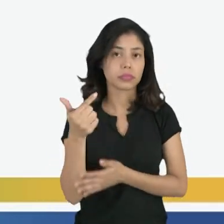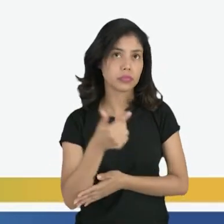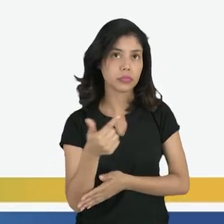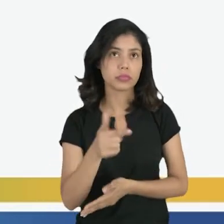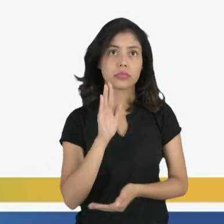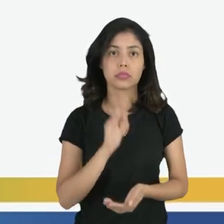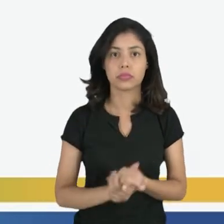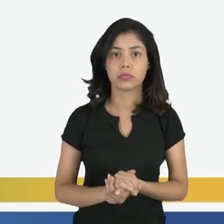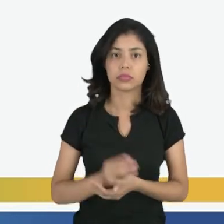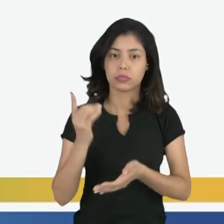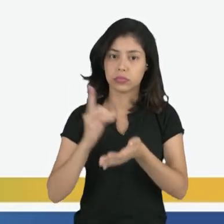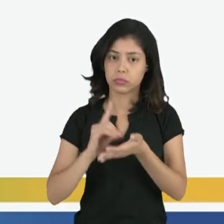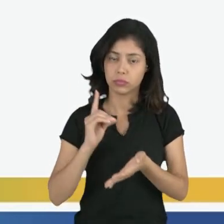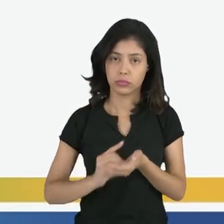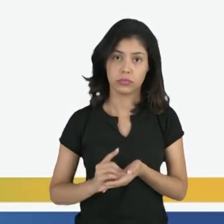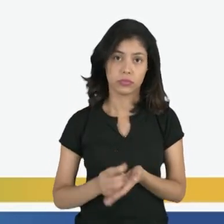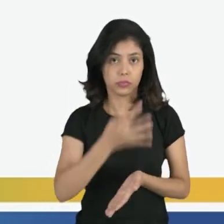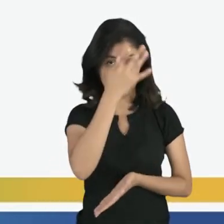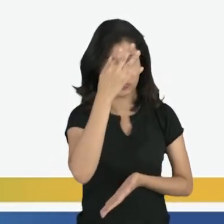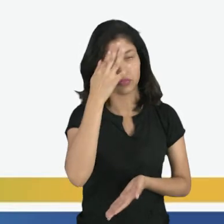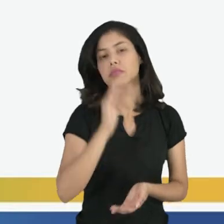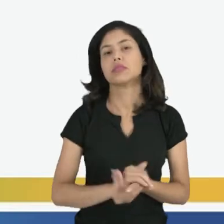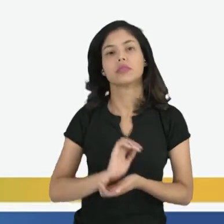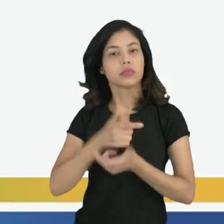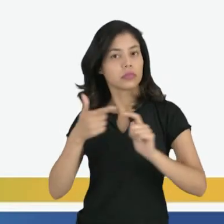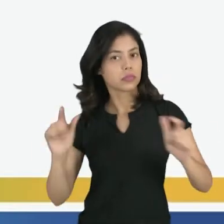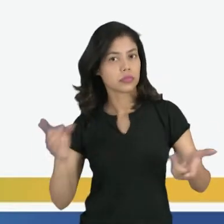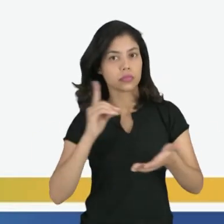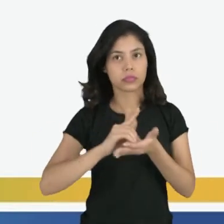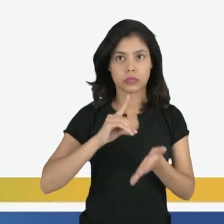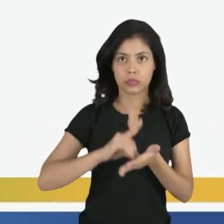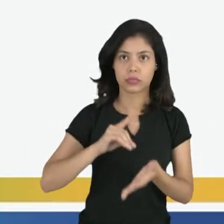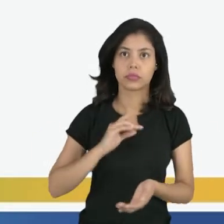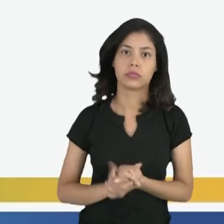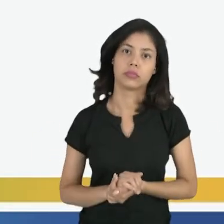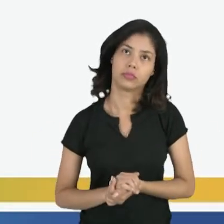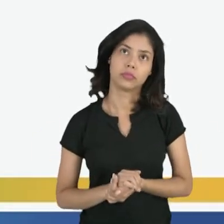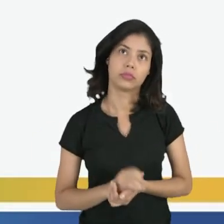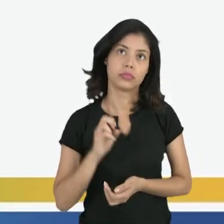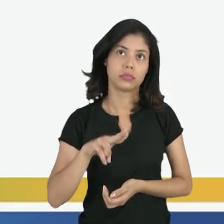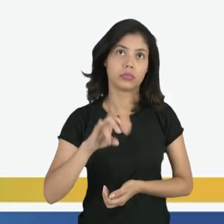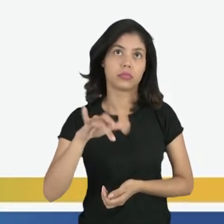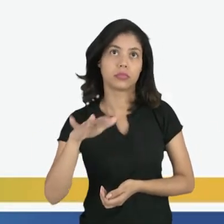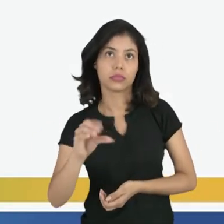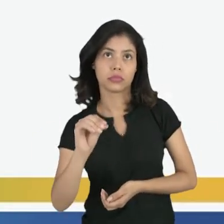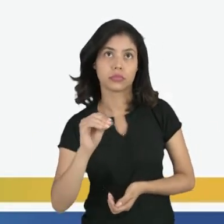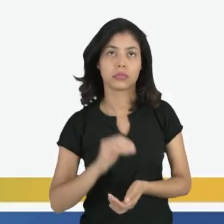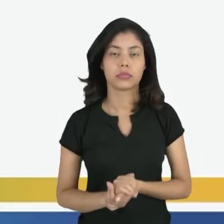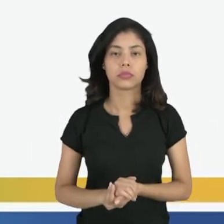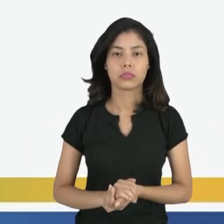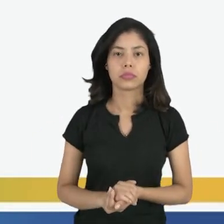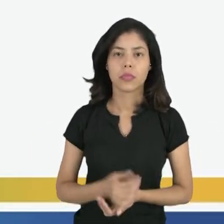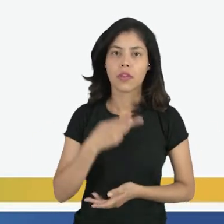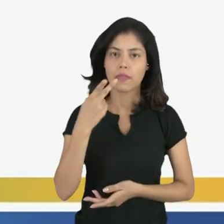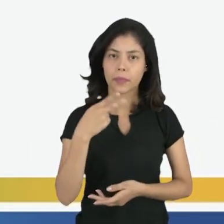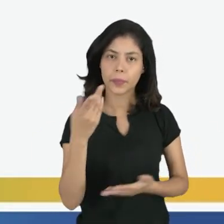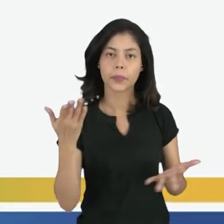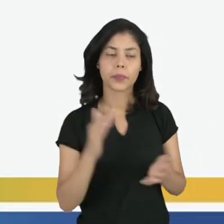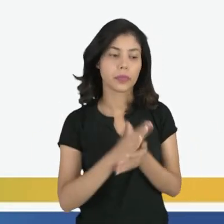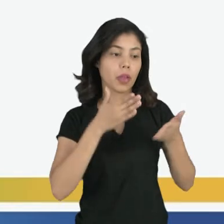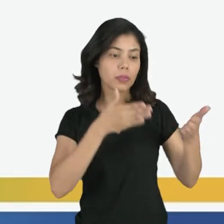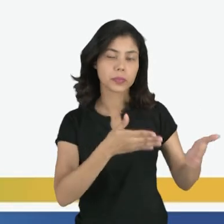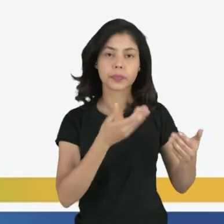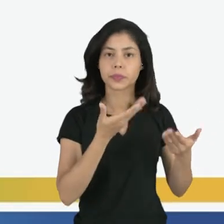dicionário de filosofia, que talvez seja o maior dicionário, que é Nicolau Baganon, ele vai definir dialética dessa